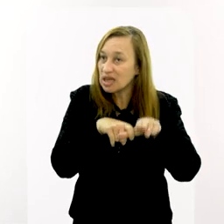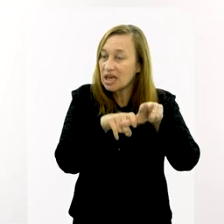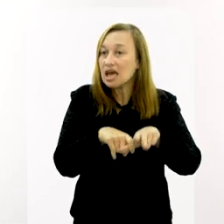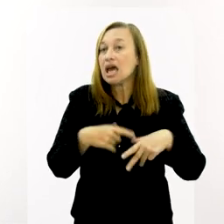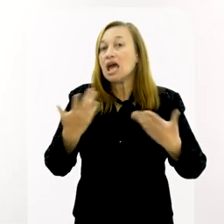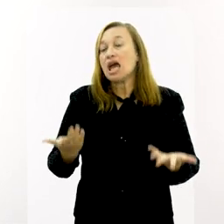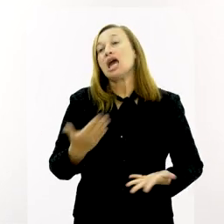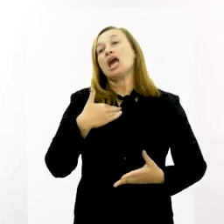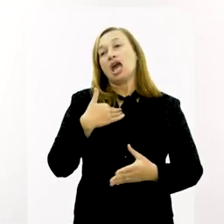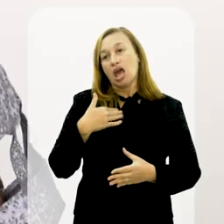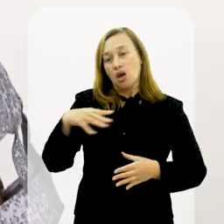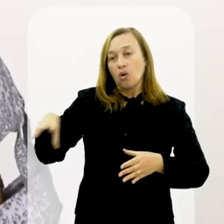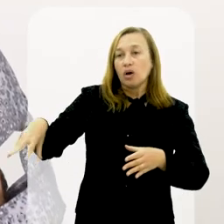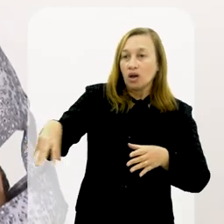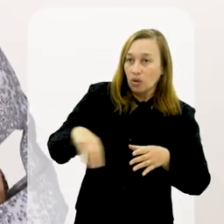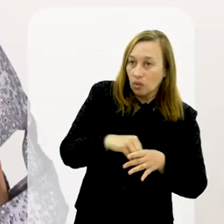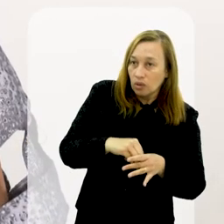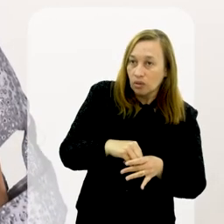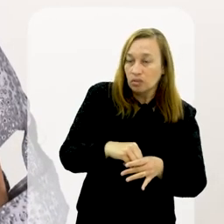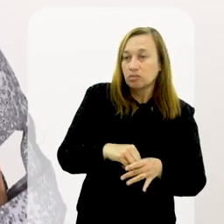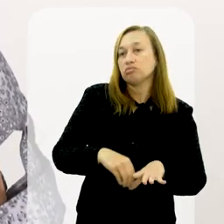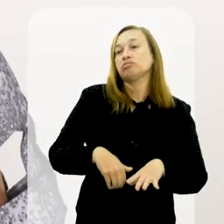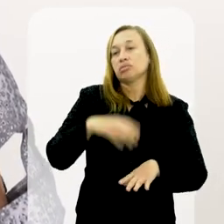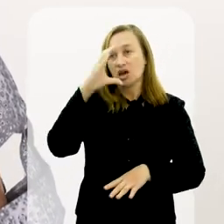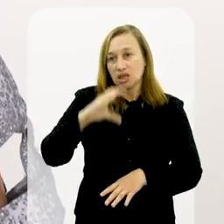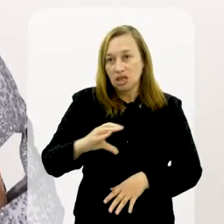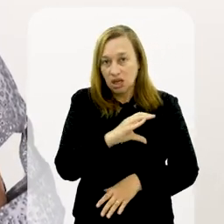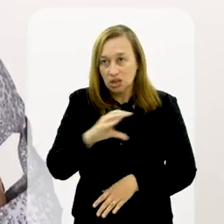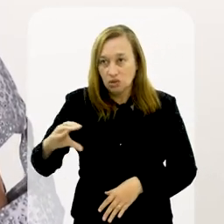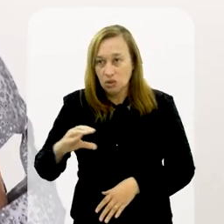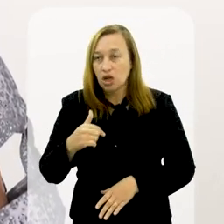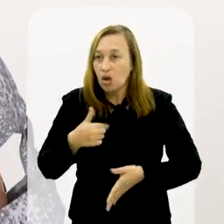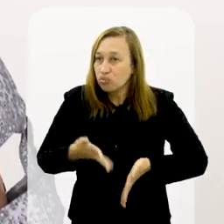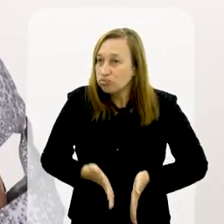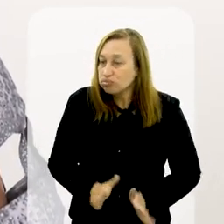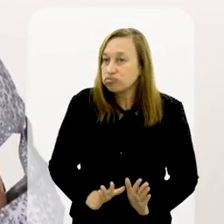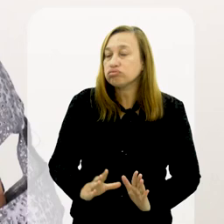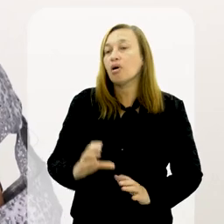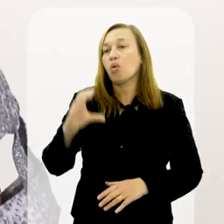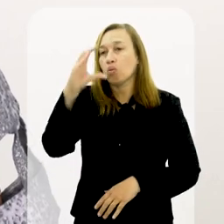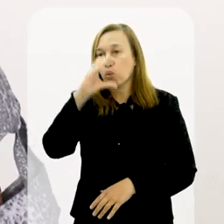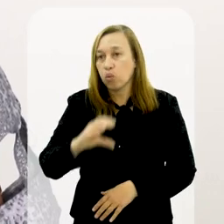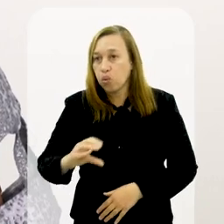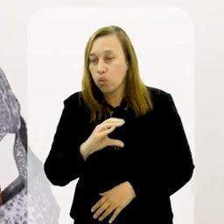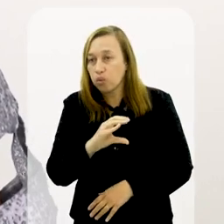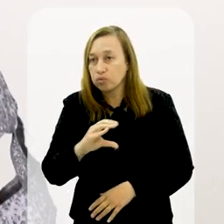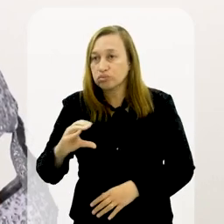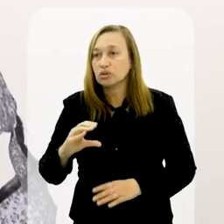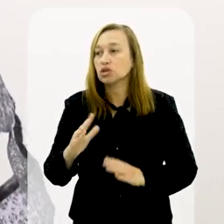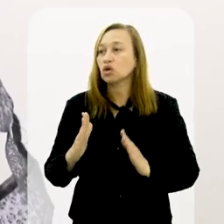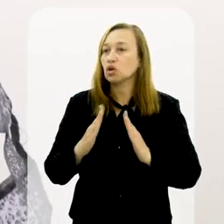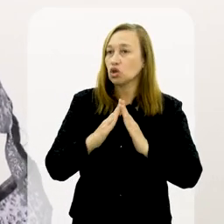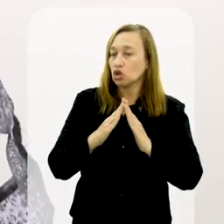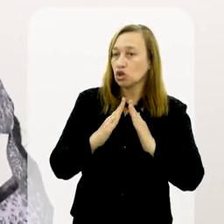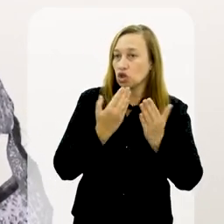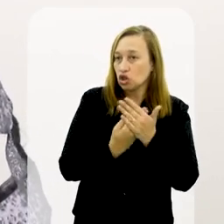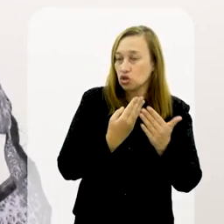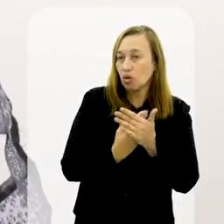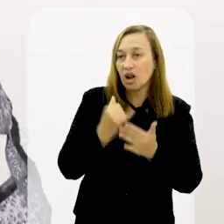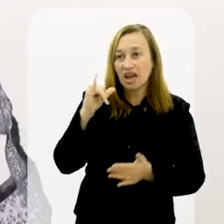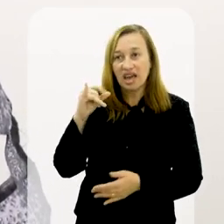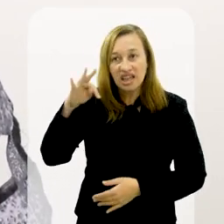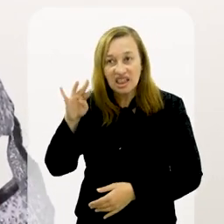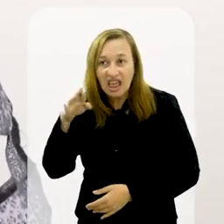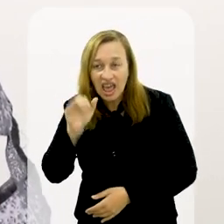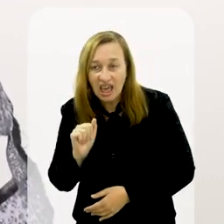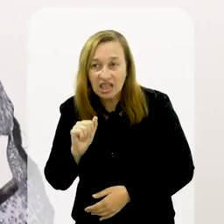essa? Eu migrei da católica, que eu fui criada dentro do colégio interno, em todos